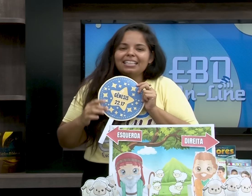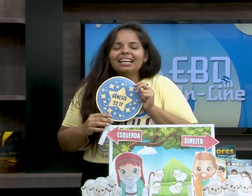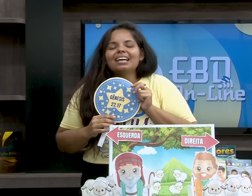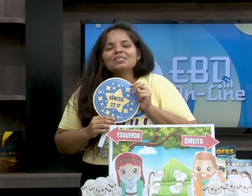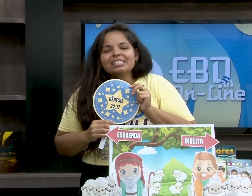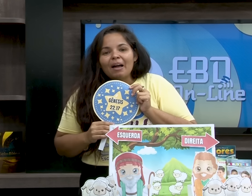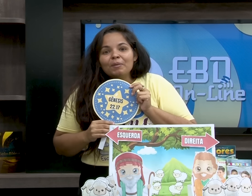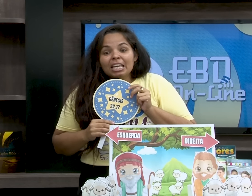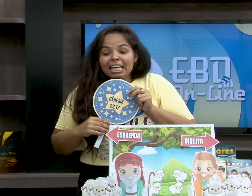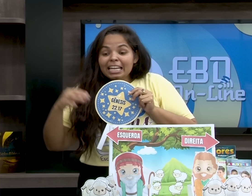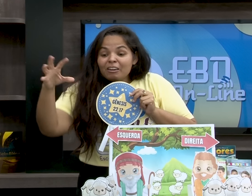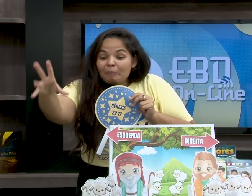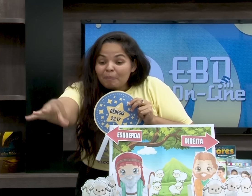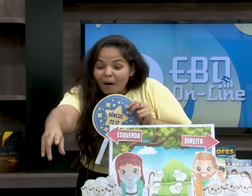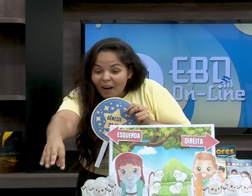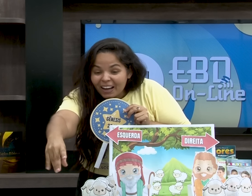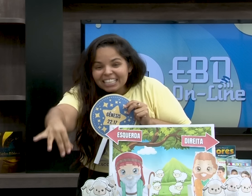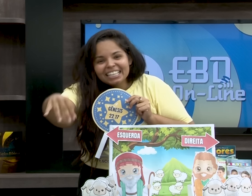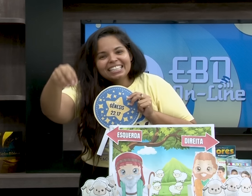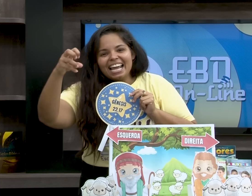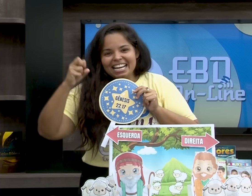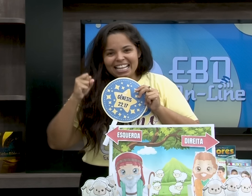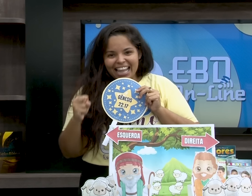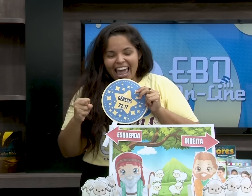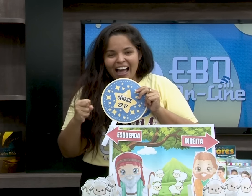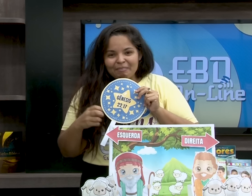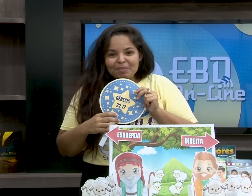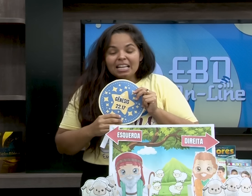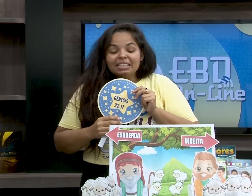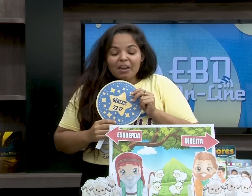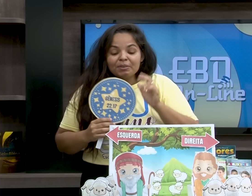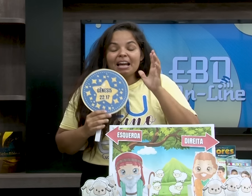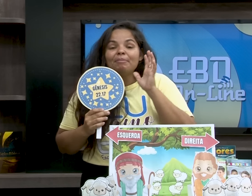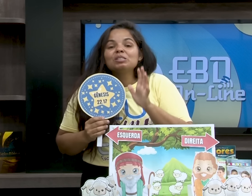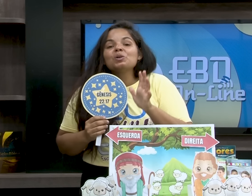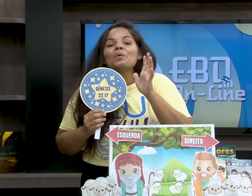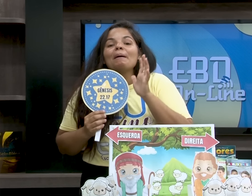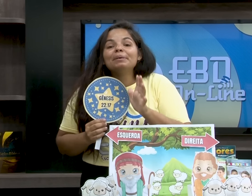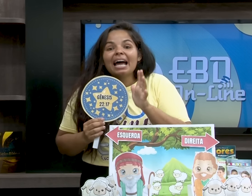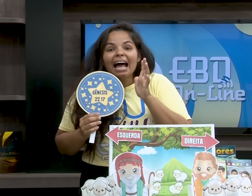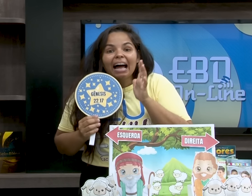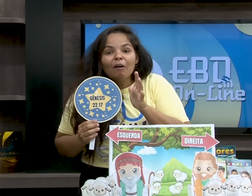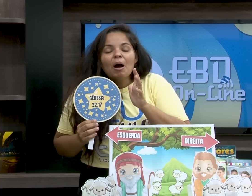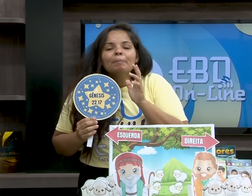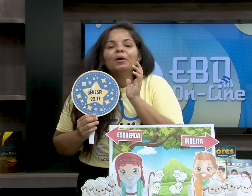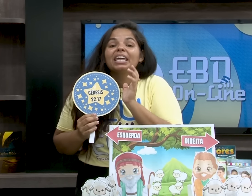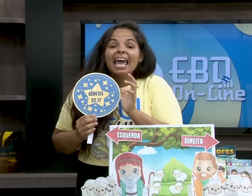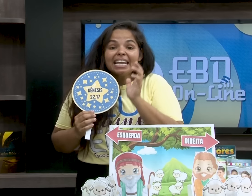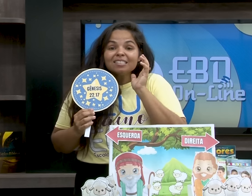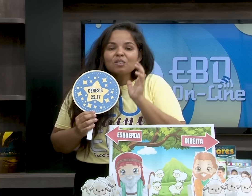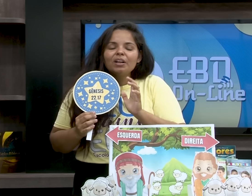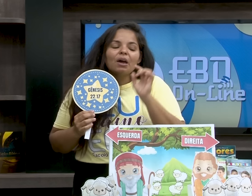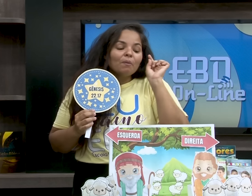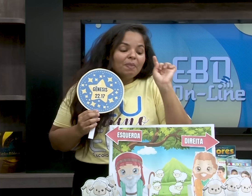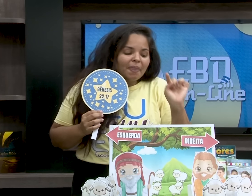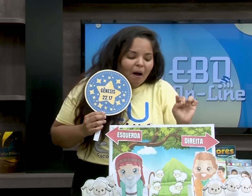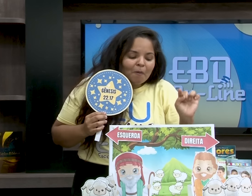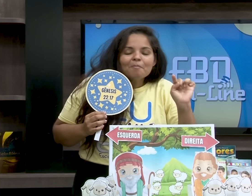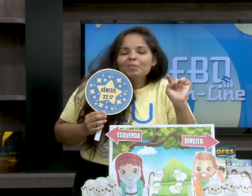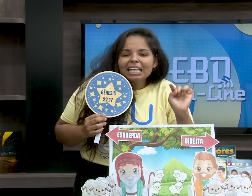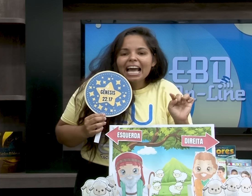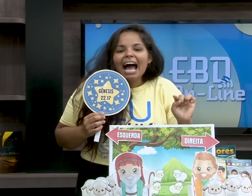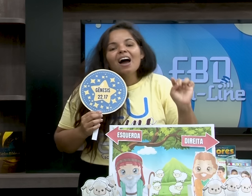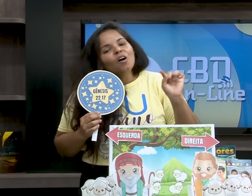estrelas que tem lá no céu. E nem o pó que tem na terra. Deus abençoou Abraão porque ele escolheu